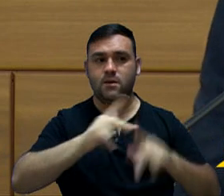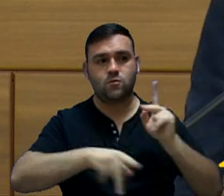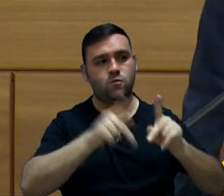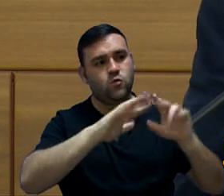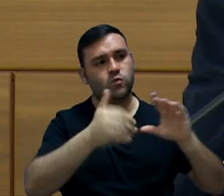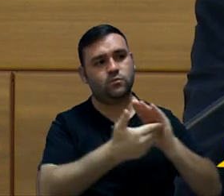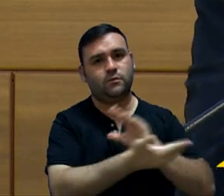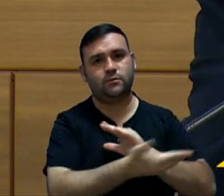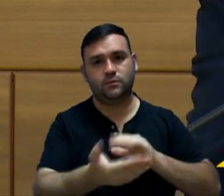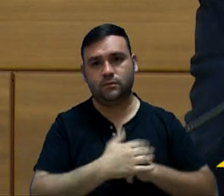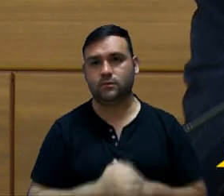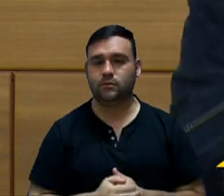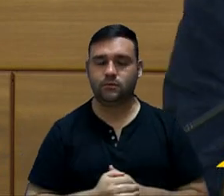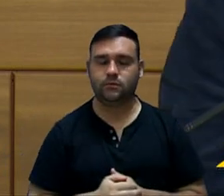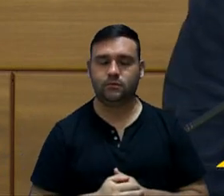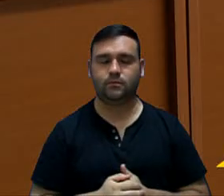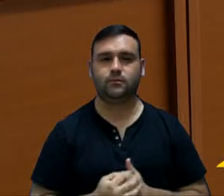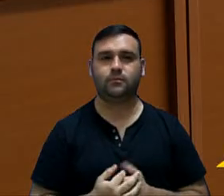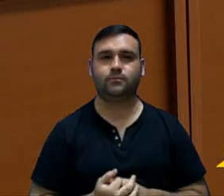população.